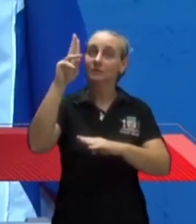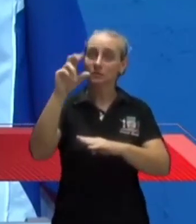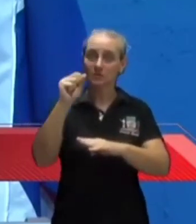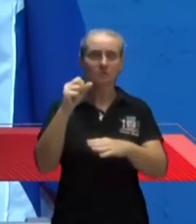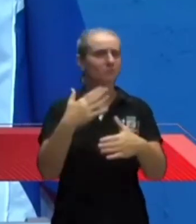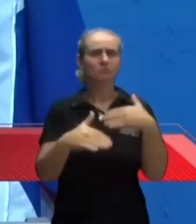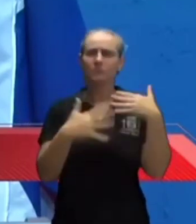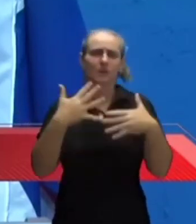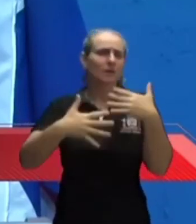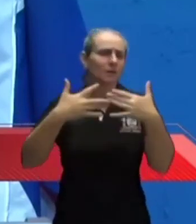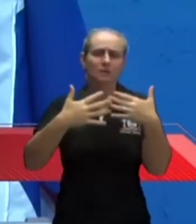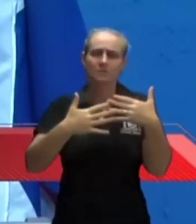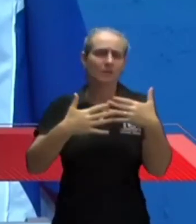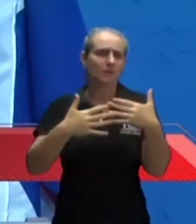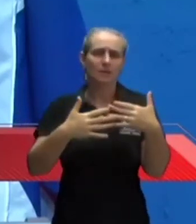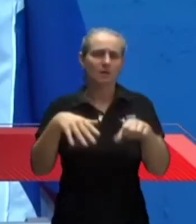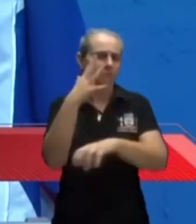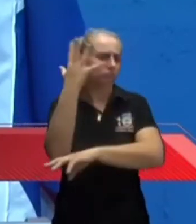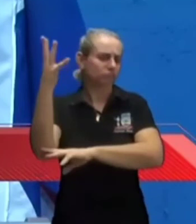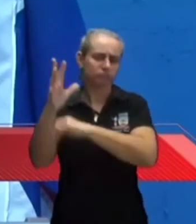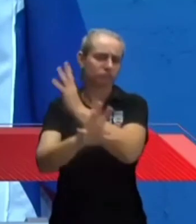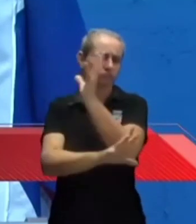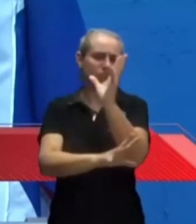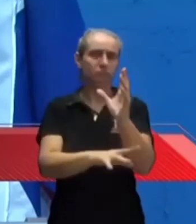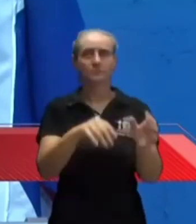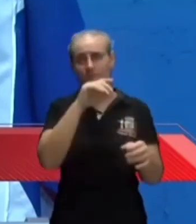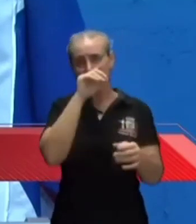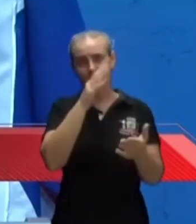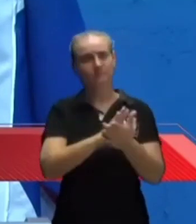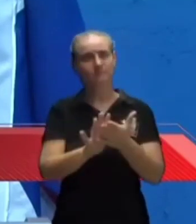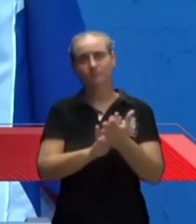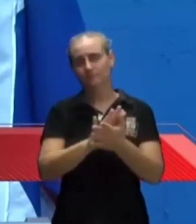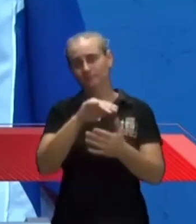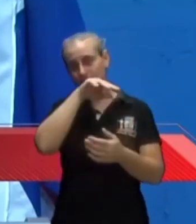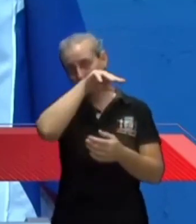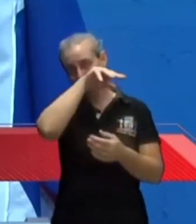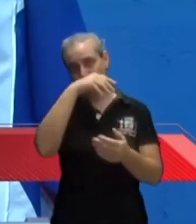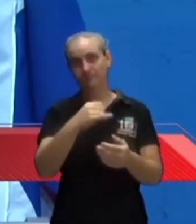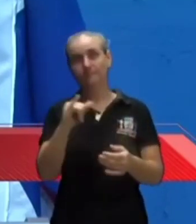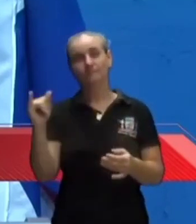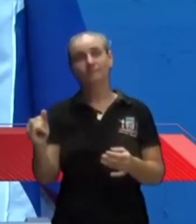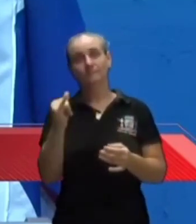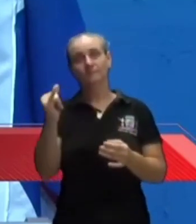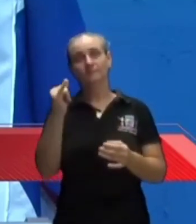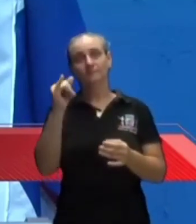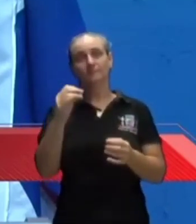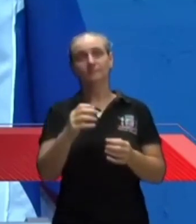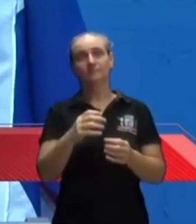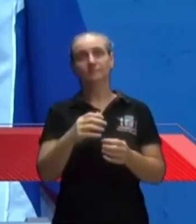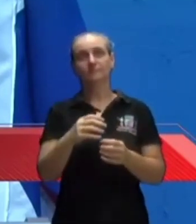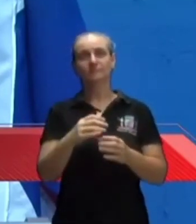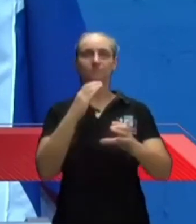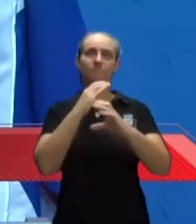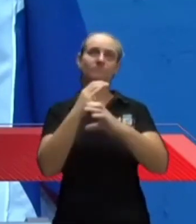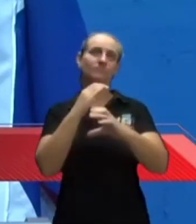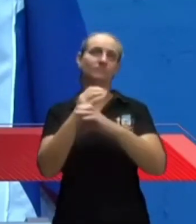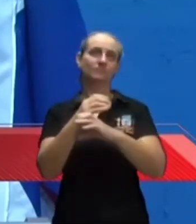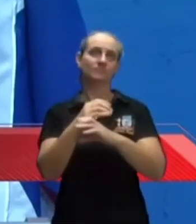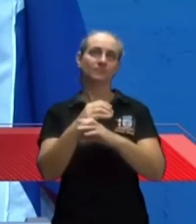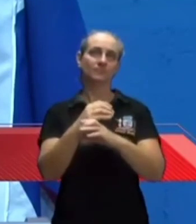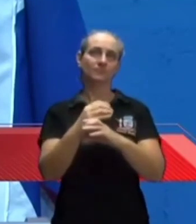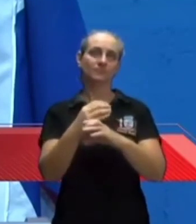a paisagem, não vai atrapalhar as árvores, mas era importante que desse uma acessibilidade melhor